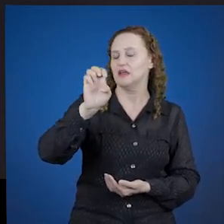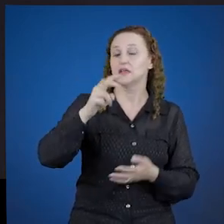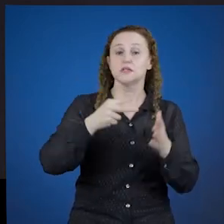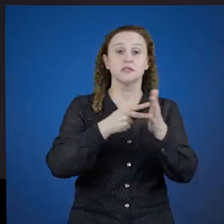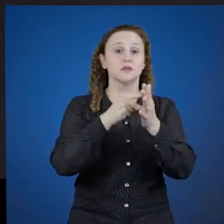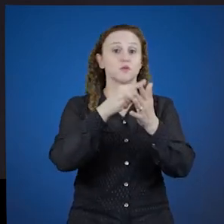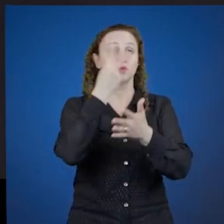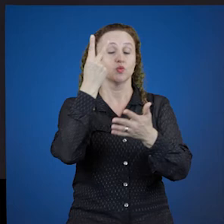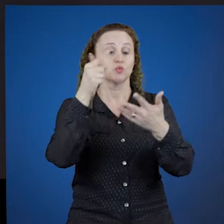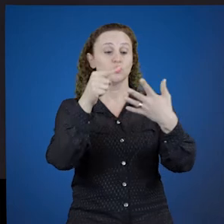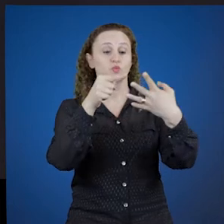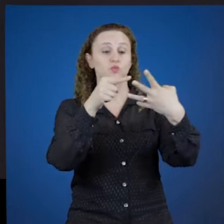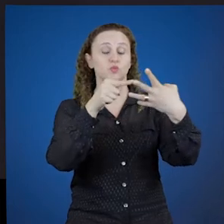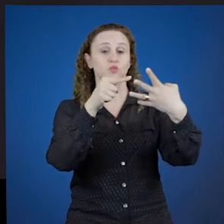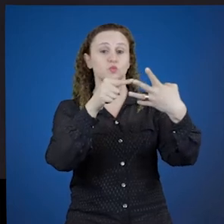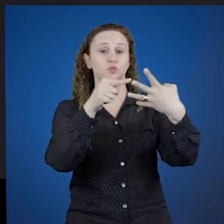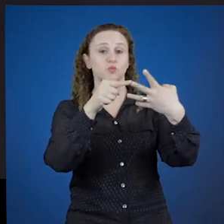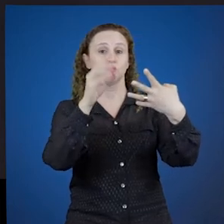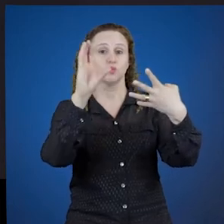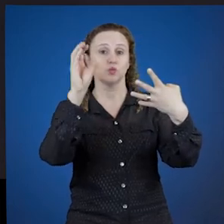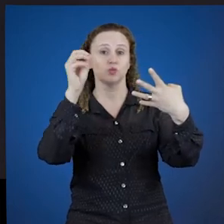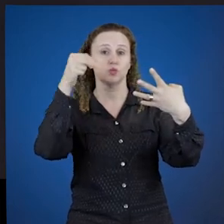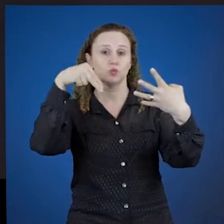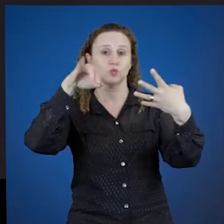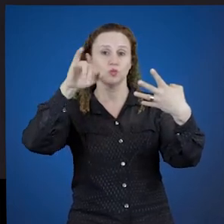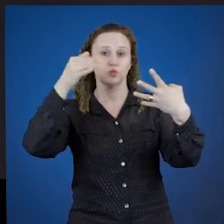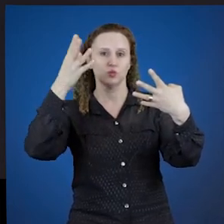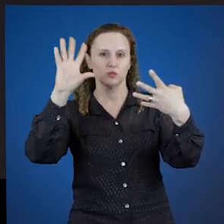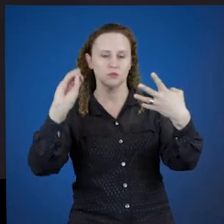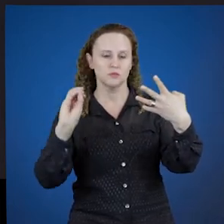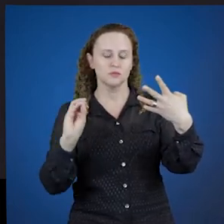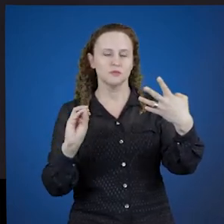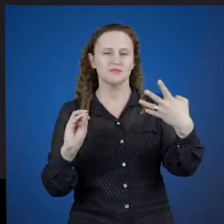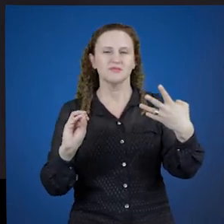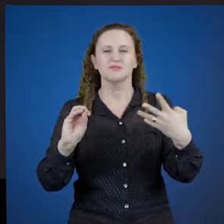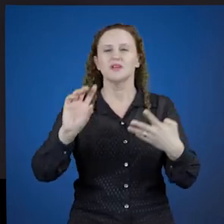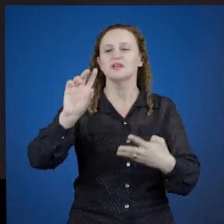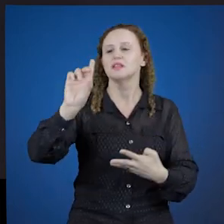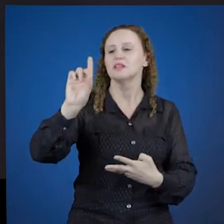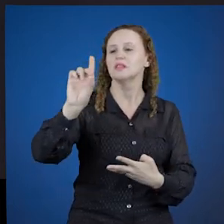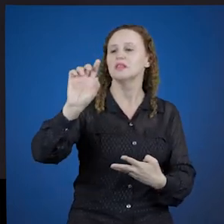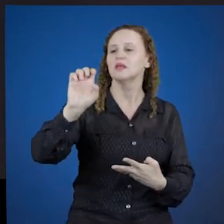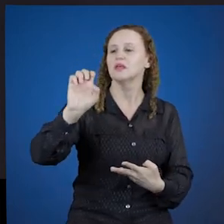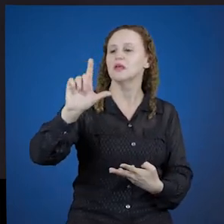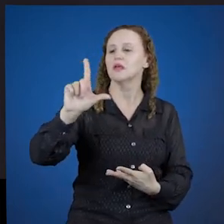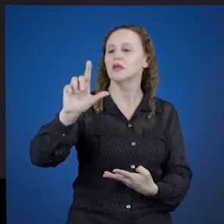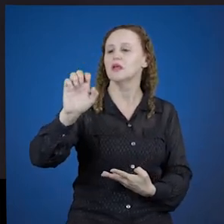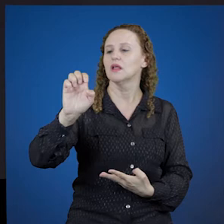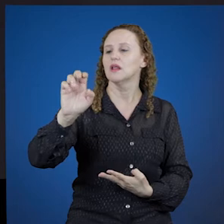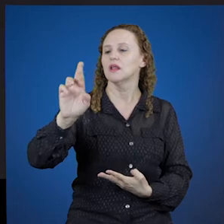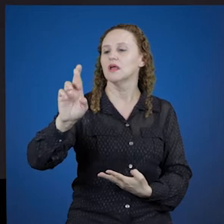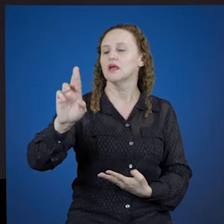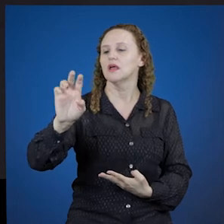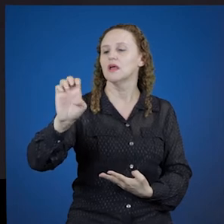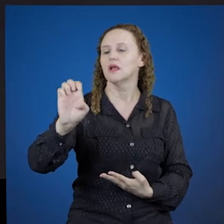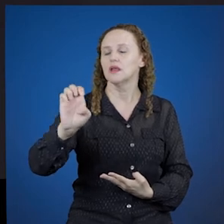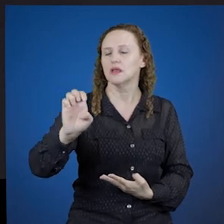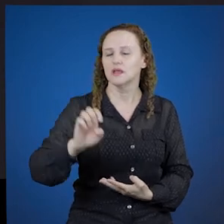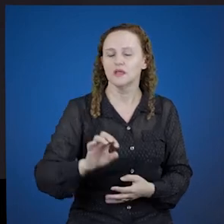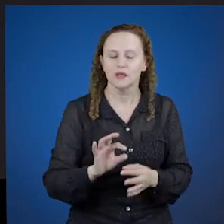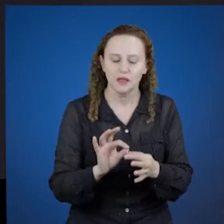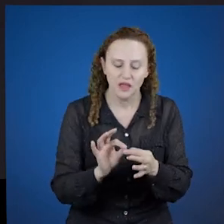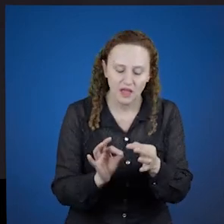verbo de segunda conjugação, você observe aí pela minha pronúncia, delere. Esse